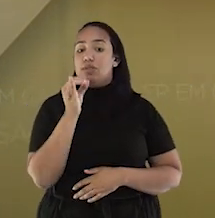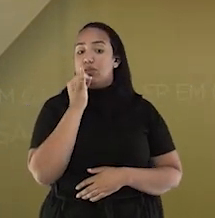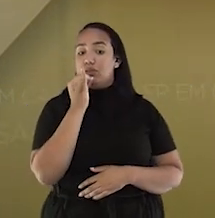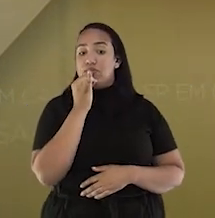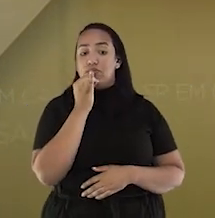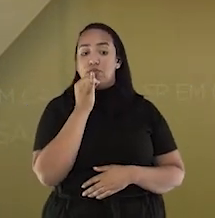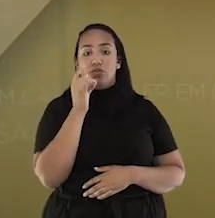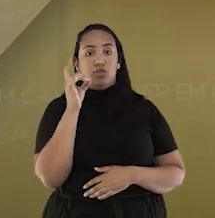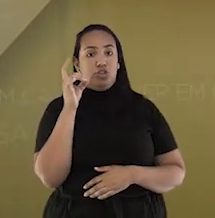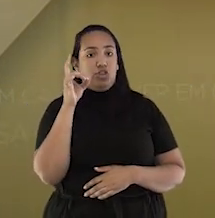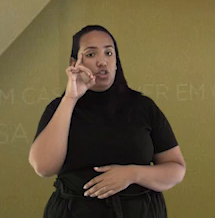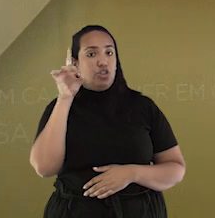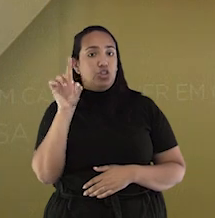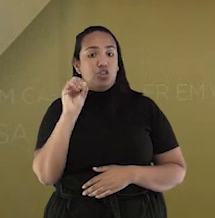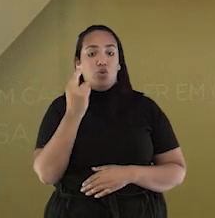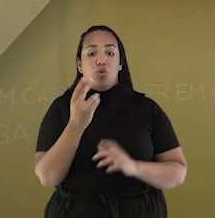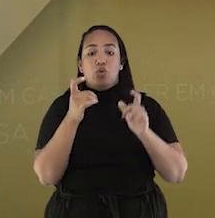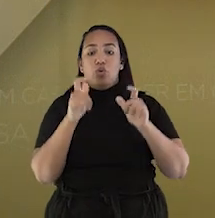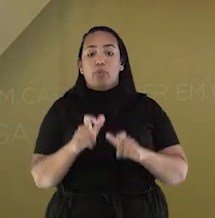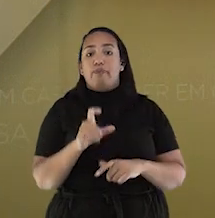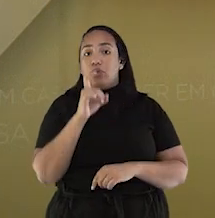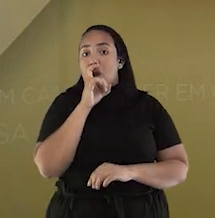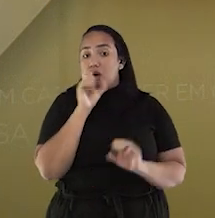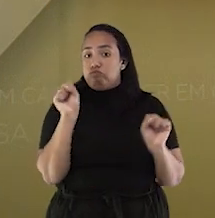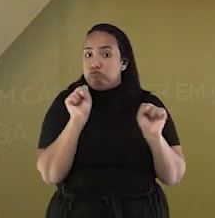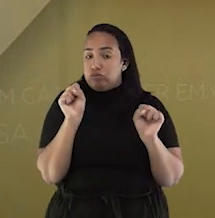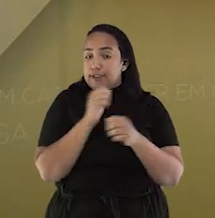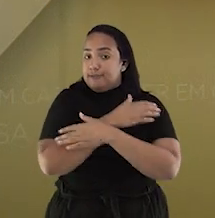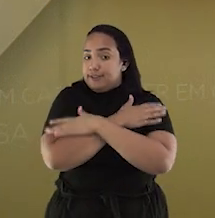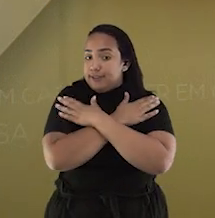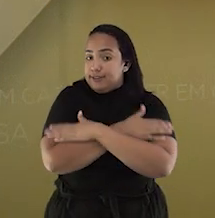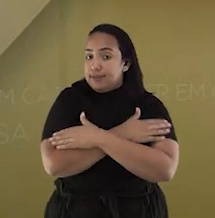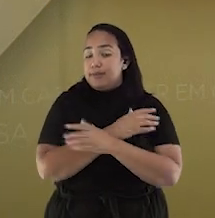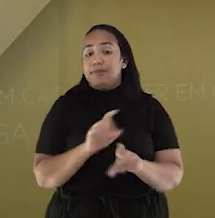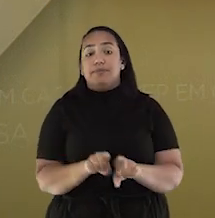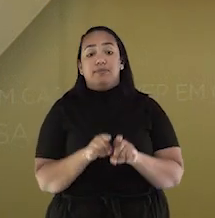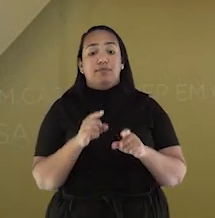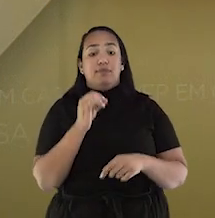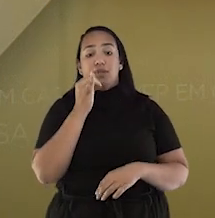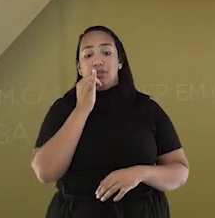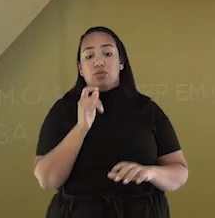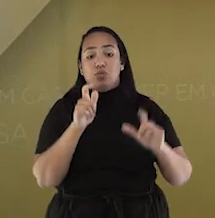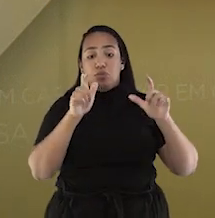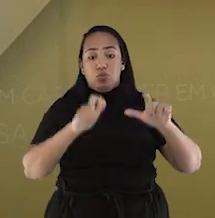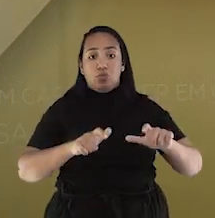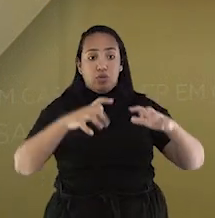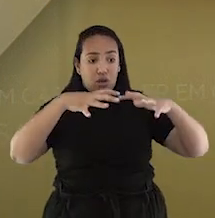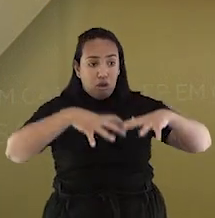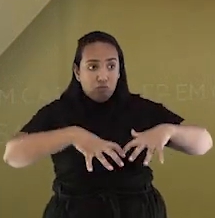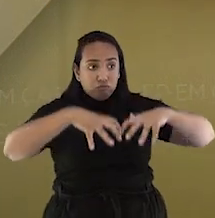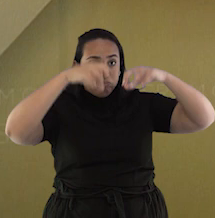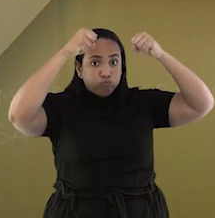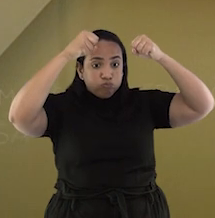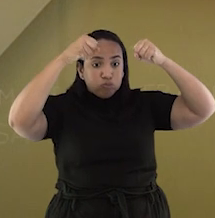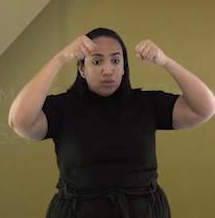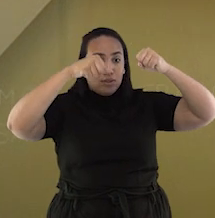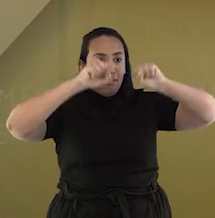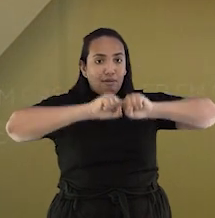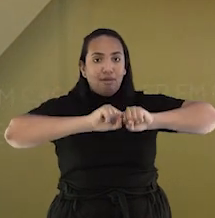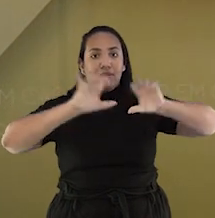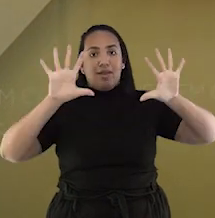e lugares muito frios e também para clarear lugares onde não apresentam a luz.